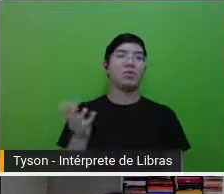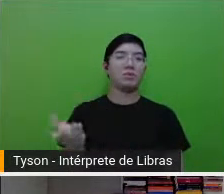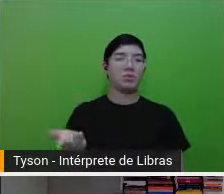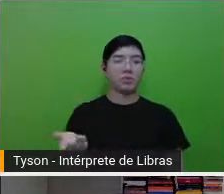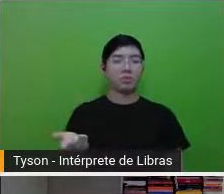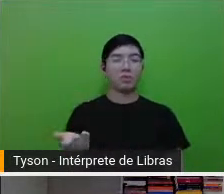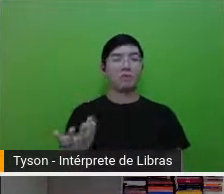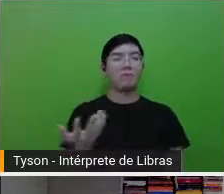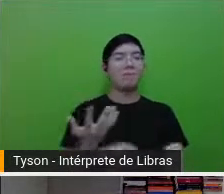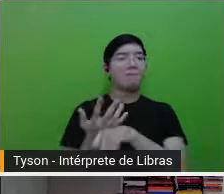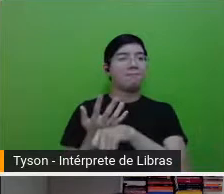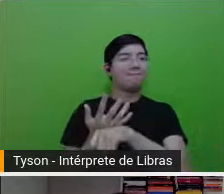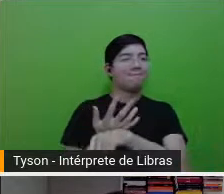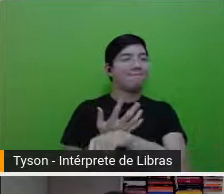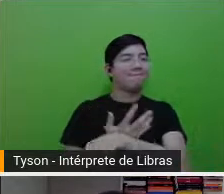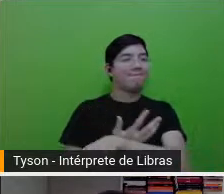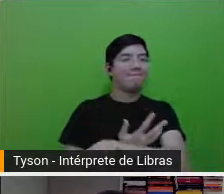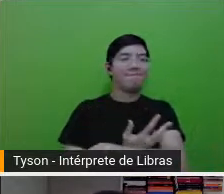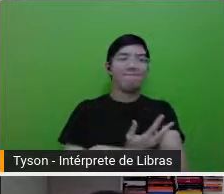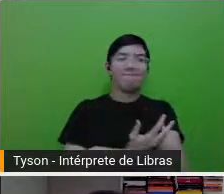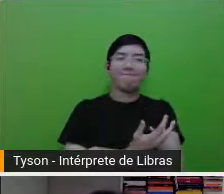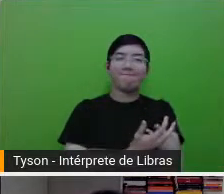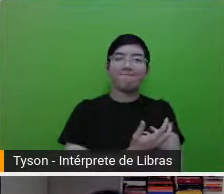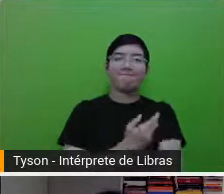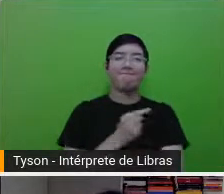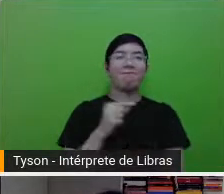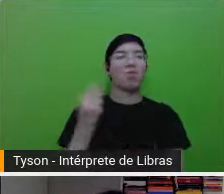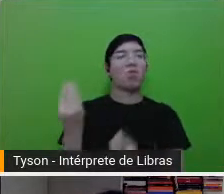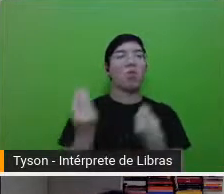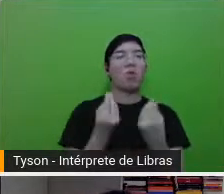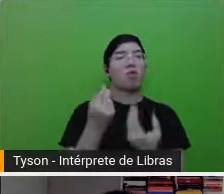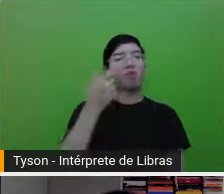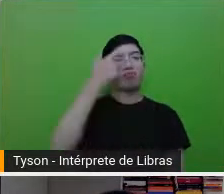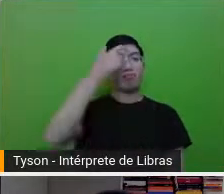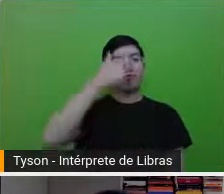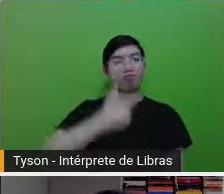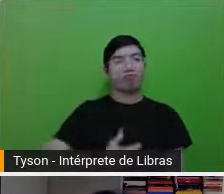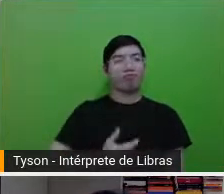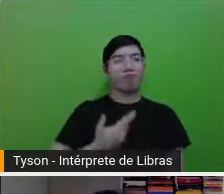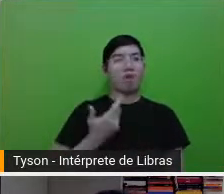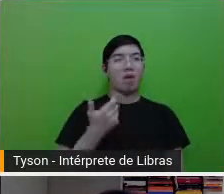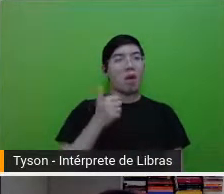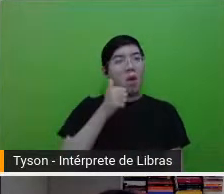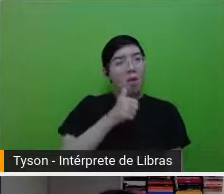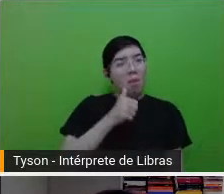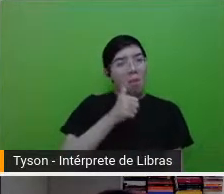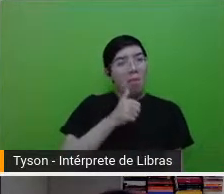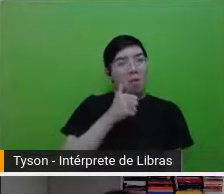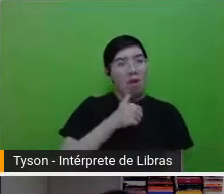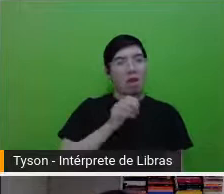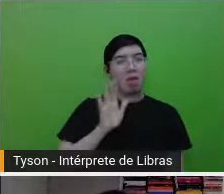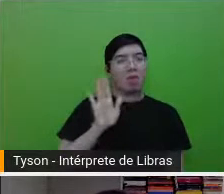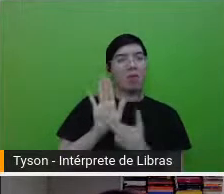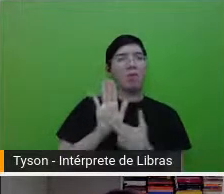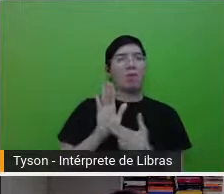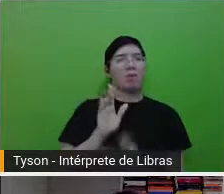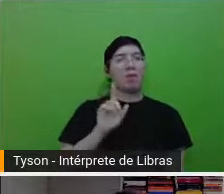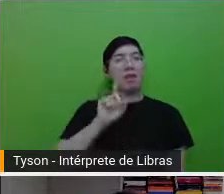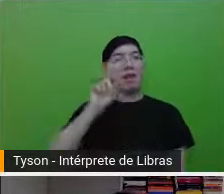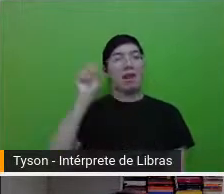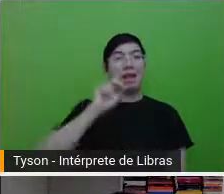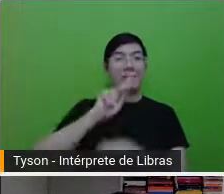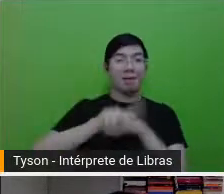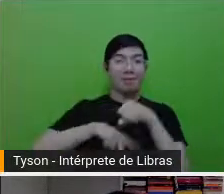emocionante de como essa mulher não só na Itália, porque também tem muita coisa que acontece lá e que acontece até hoje